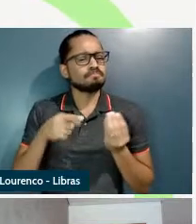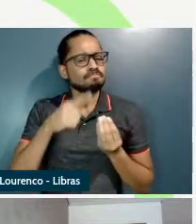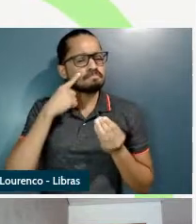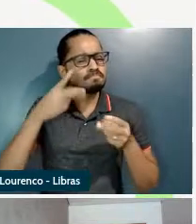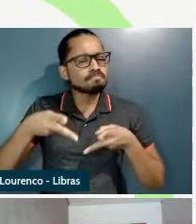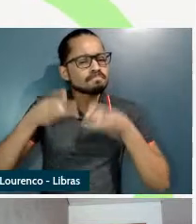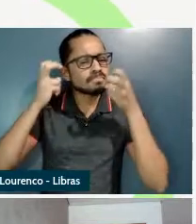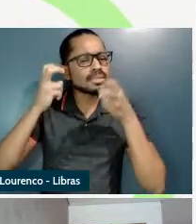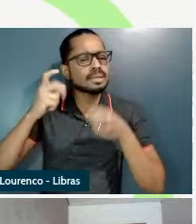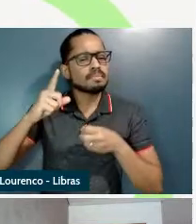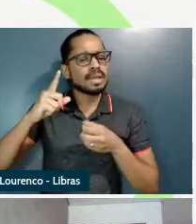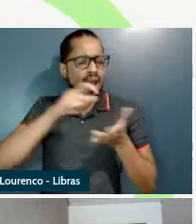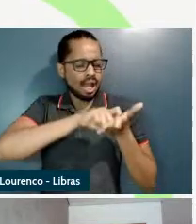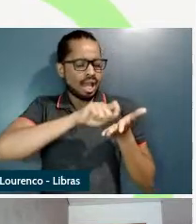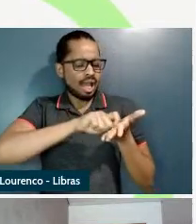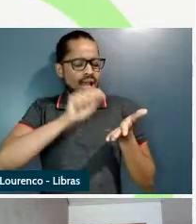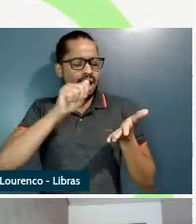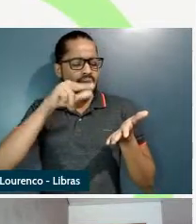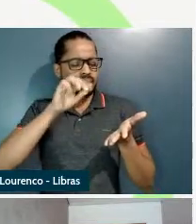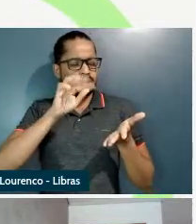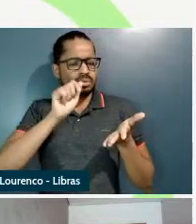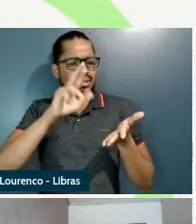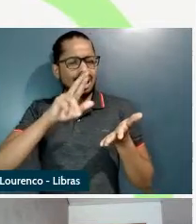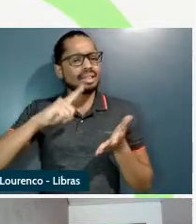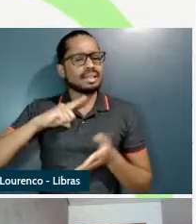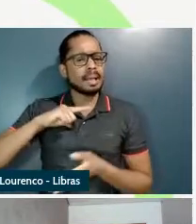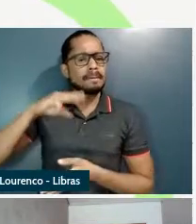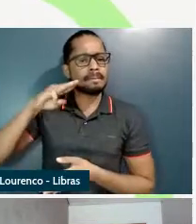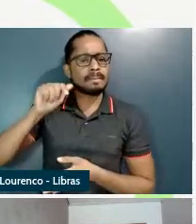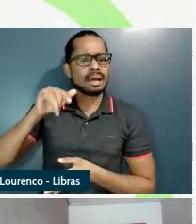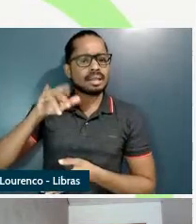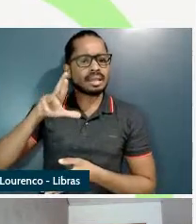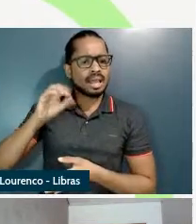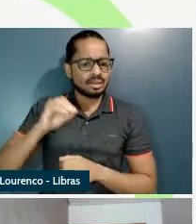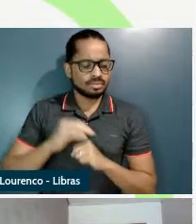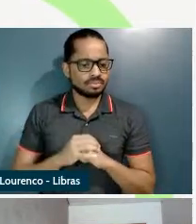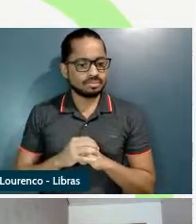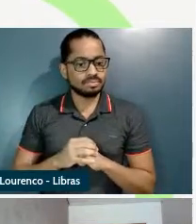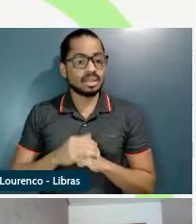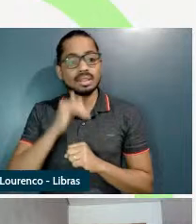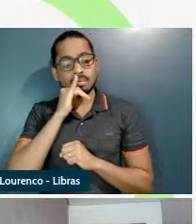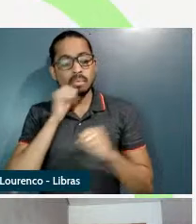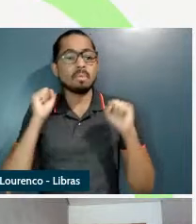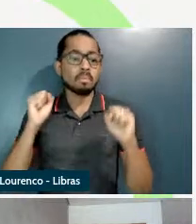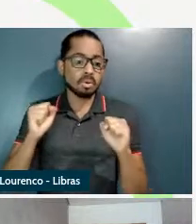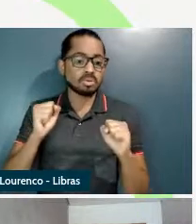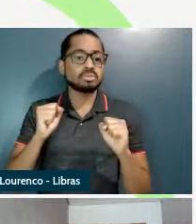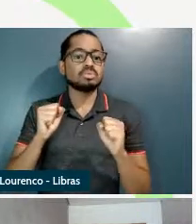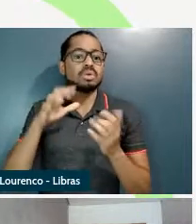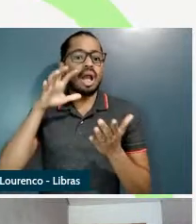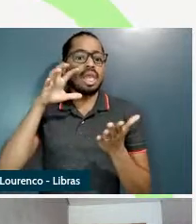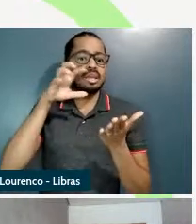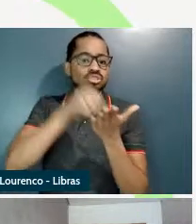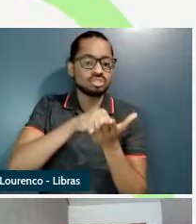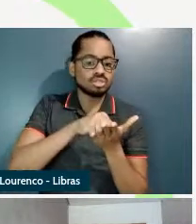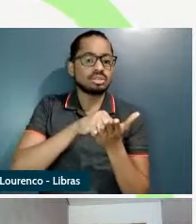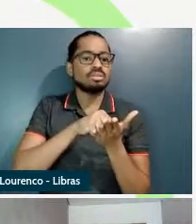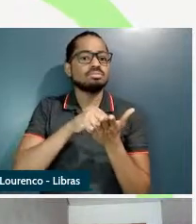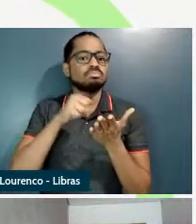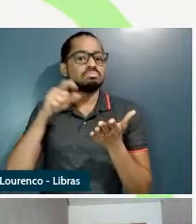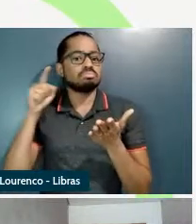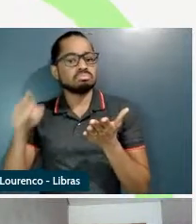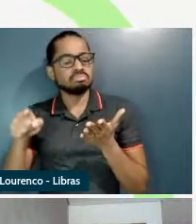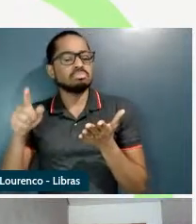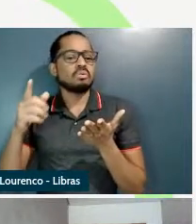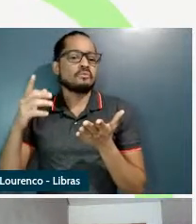de maneira para anotar por exemplo eu posso dizer o policial registrou os fatos com fotos ou com vídeo mas eu não posso dizer o